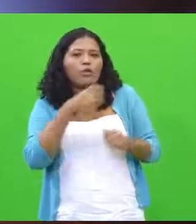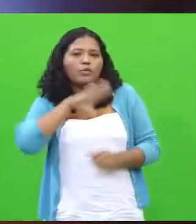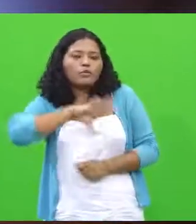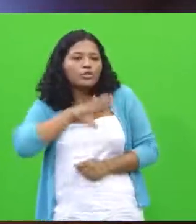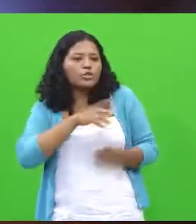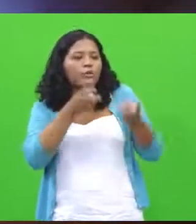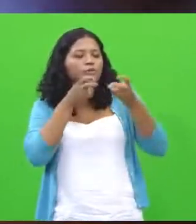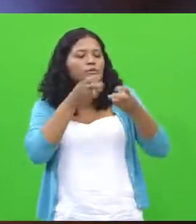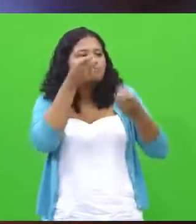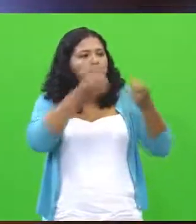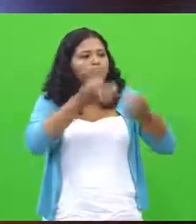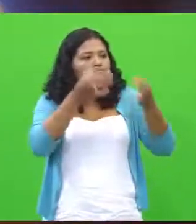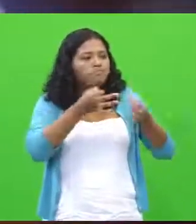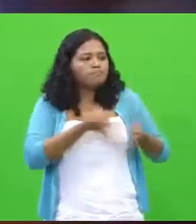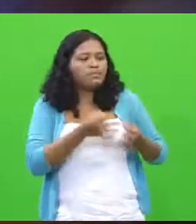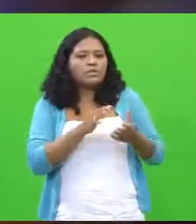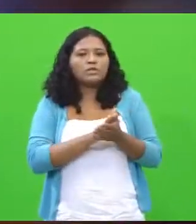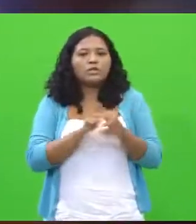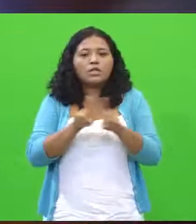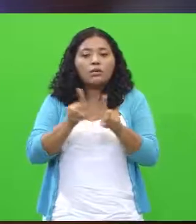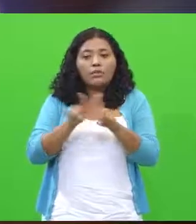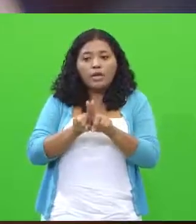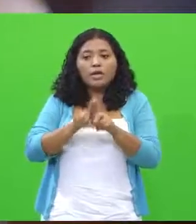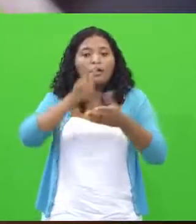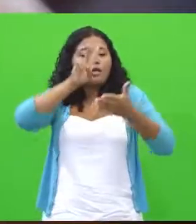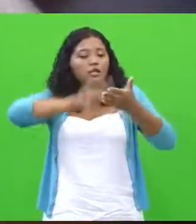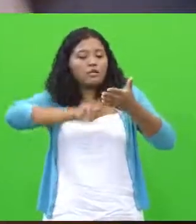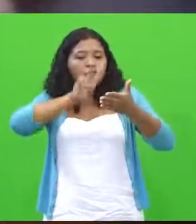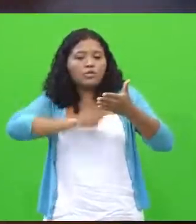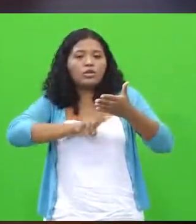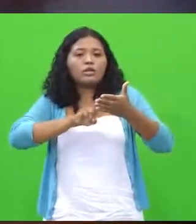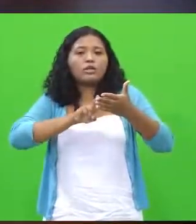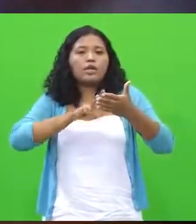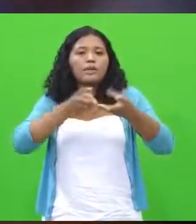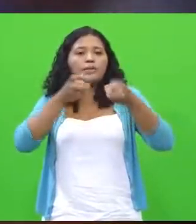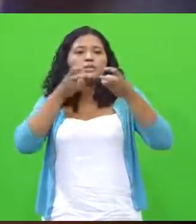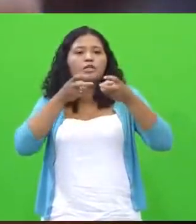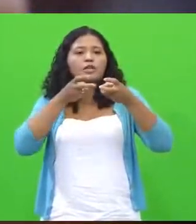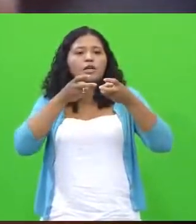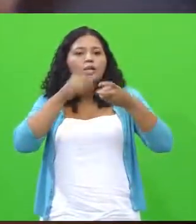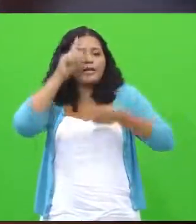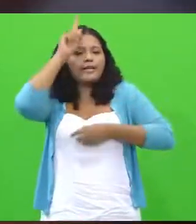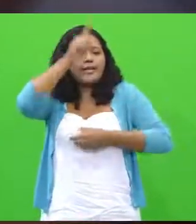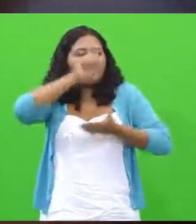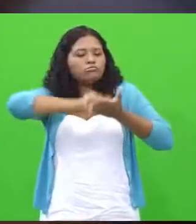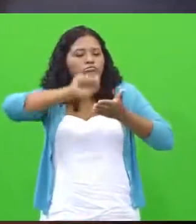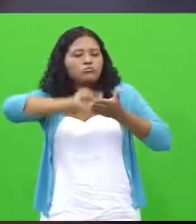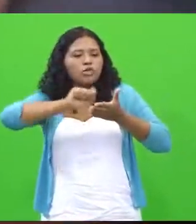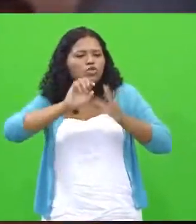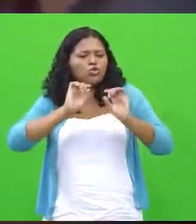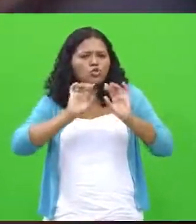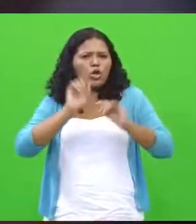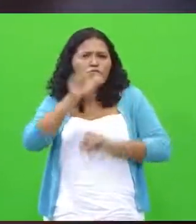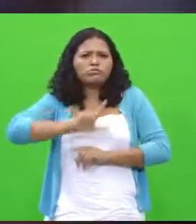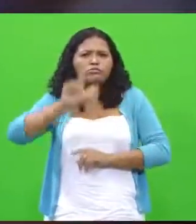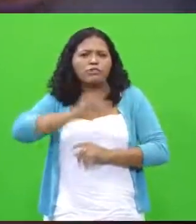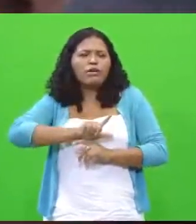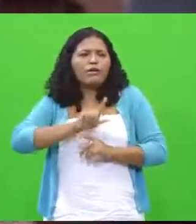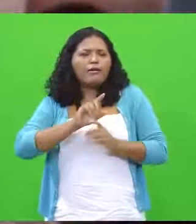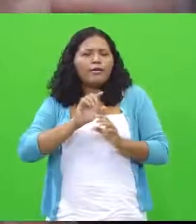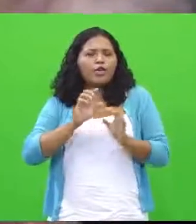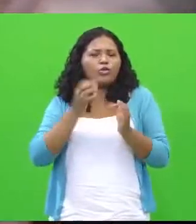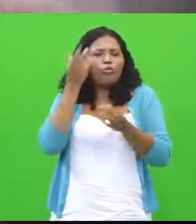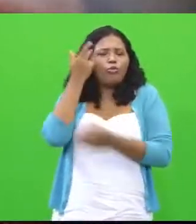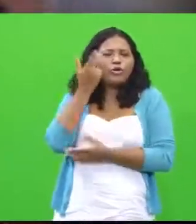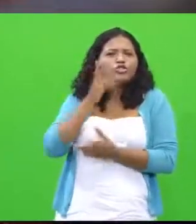as leituras, para você poder fazer alguma obra boa, não é só a literatura clássica, romance, poesia, poesia, você tem